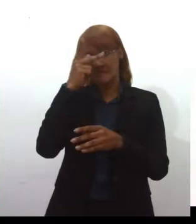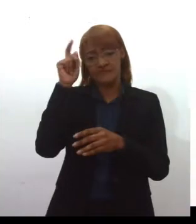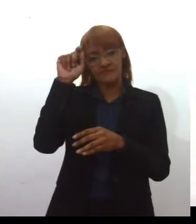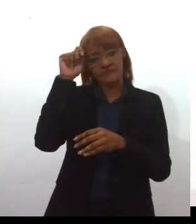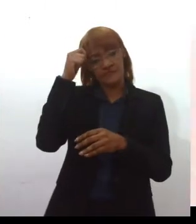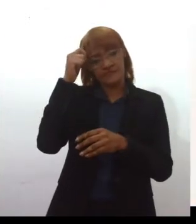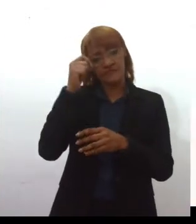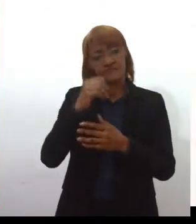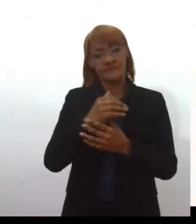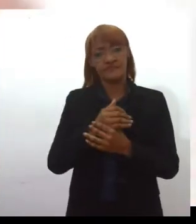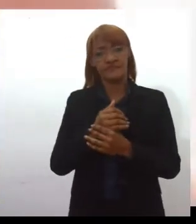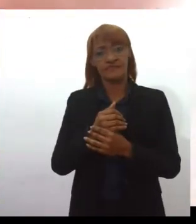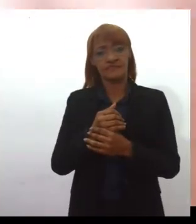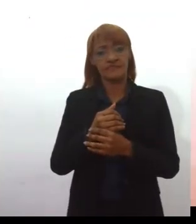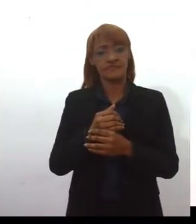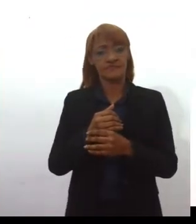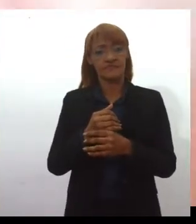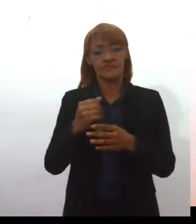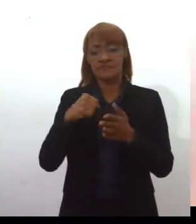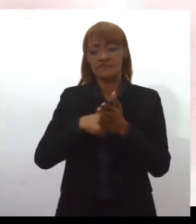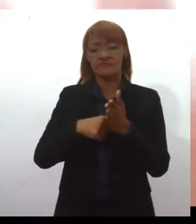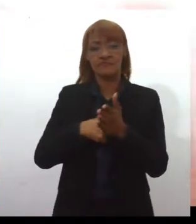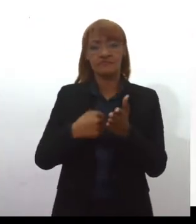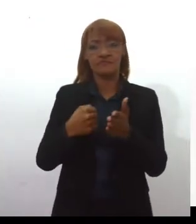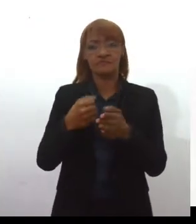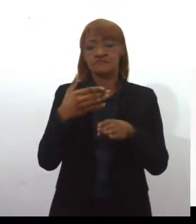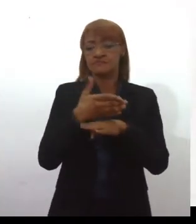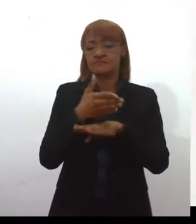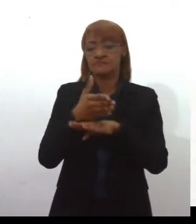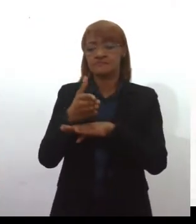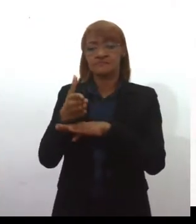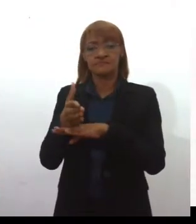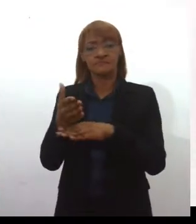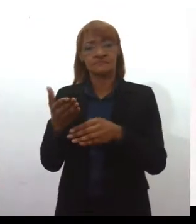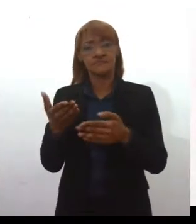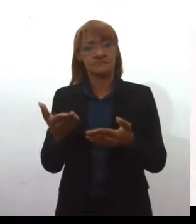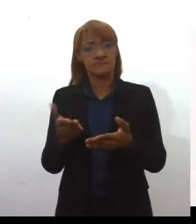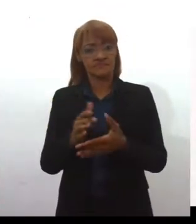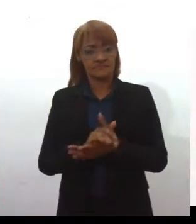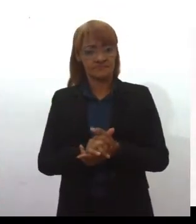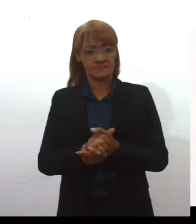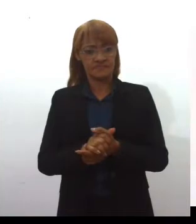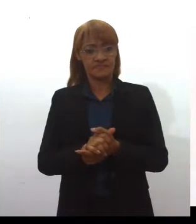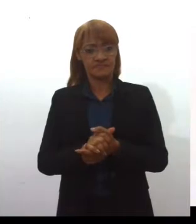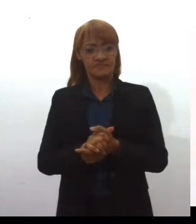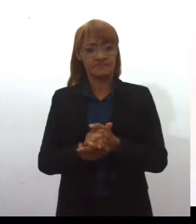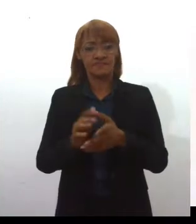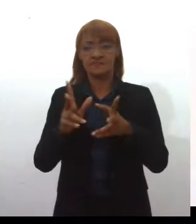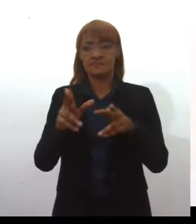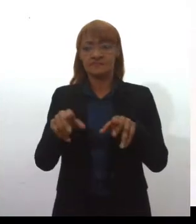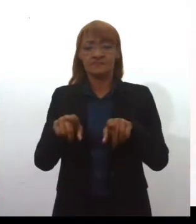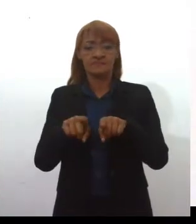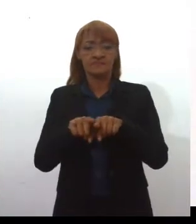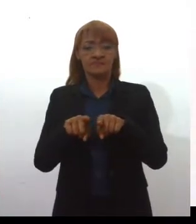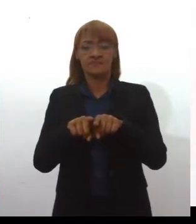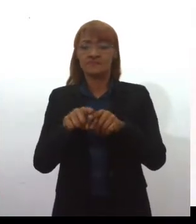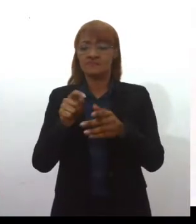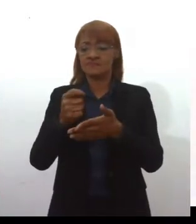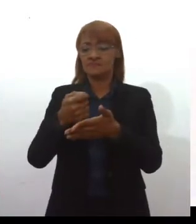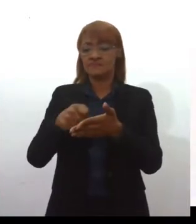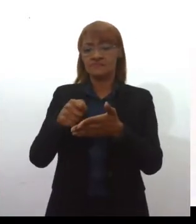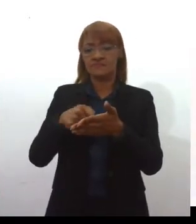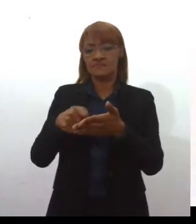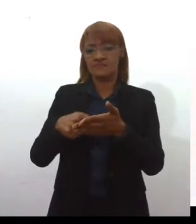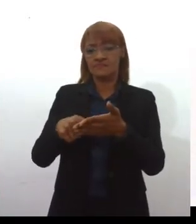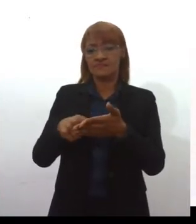estudantil em Santa Catarina. Olha quantos lugares os primeiros do pioneirismo ela ocupa, Sim. Assim como também na escrita. Ela